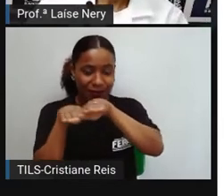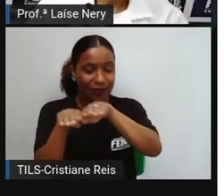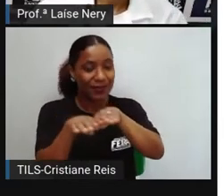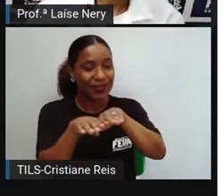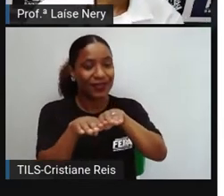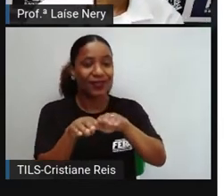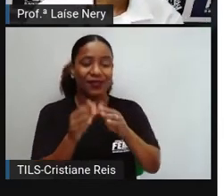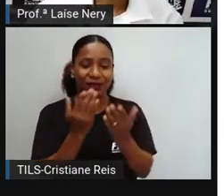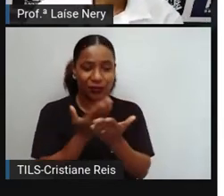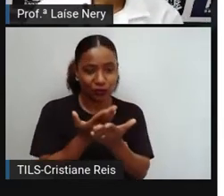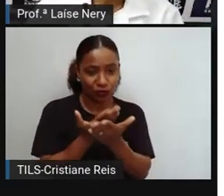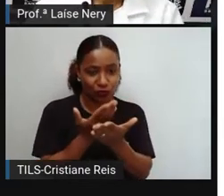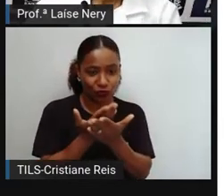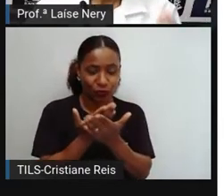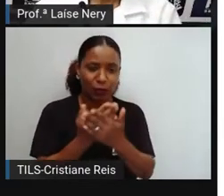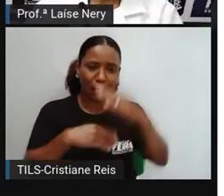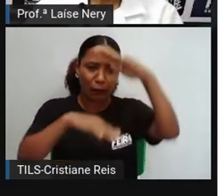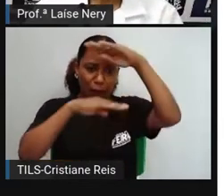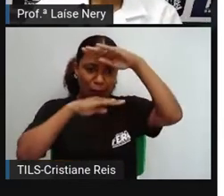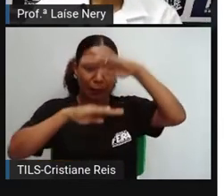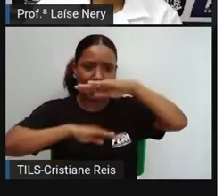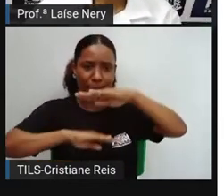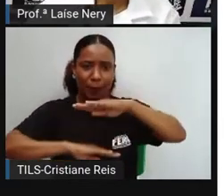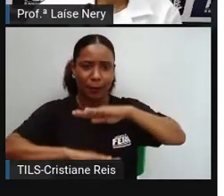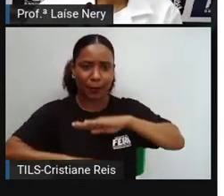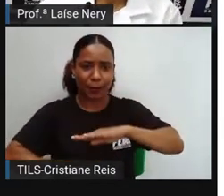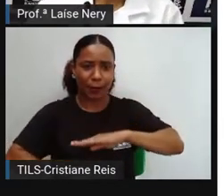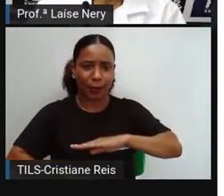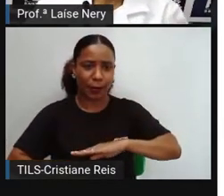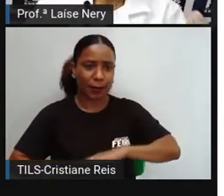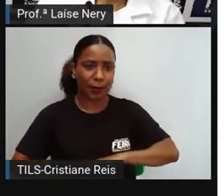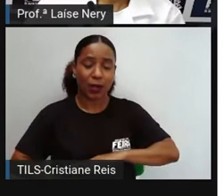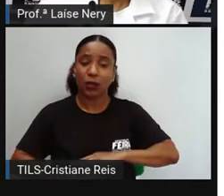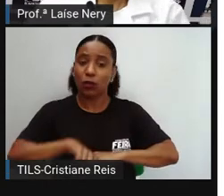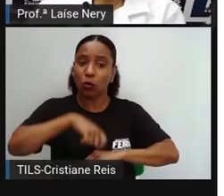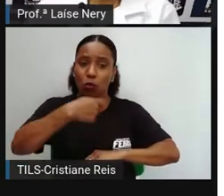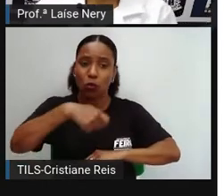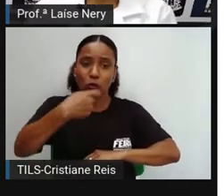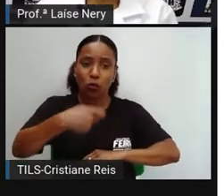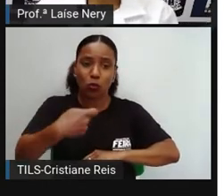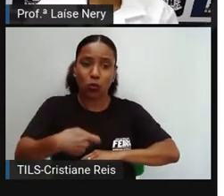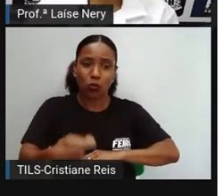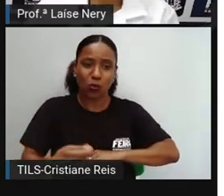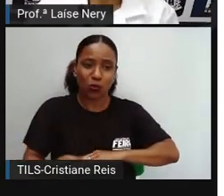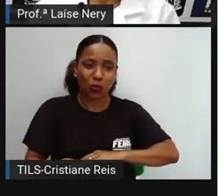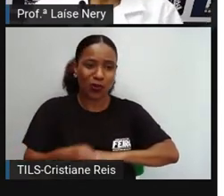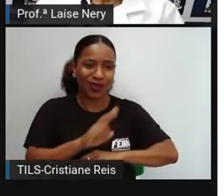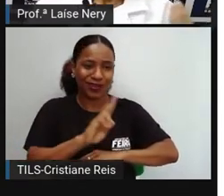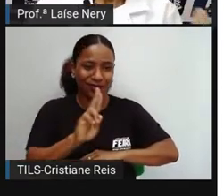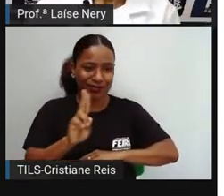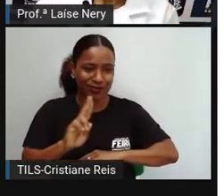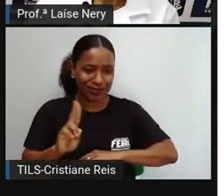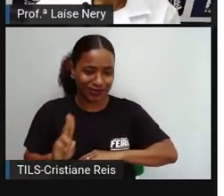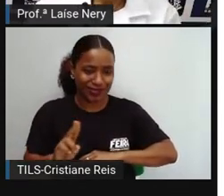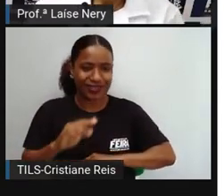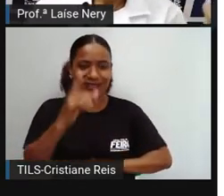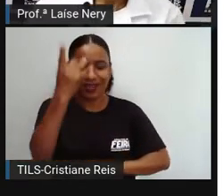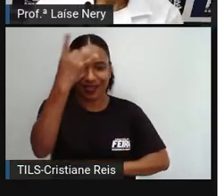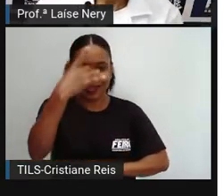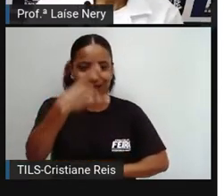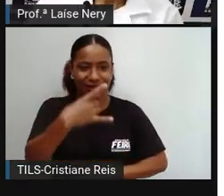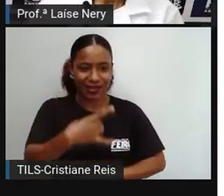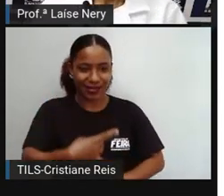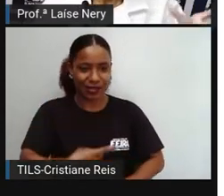tem as suas partes, e cada parte recebe os seus nomes específicos. E também